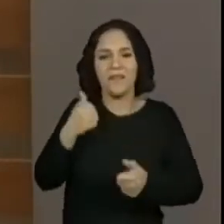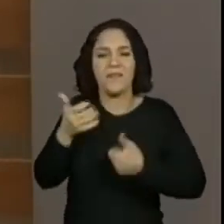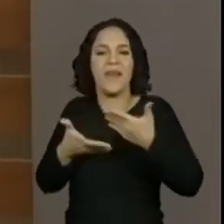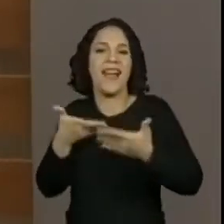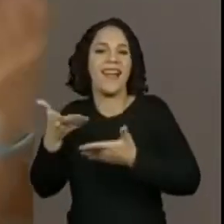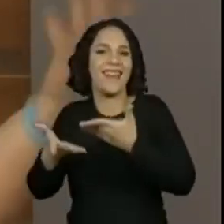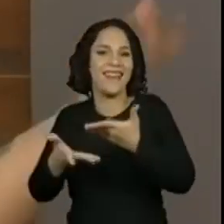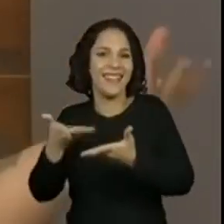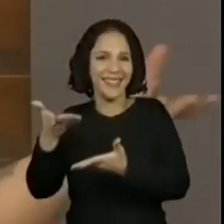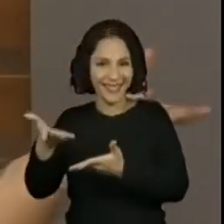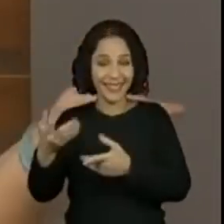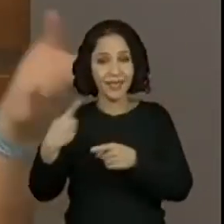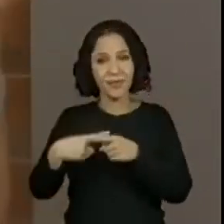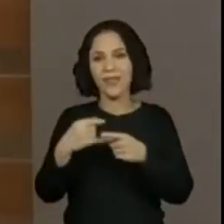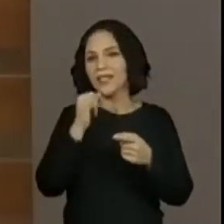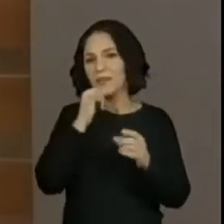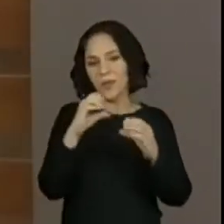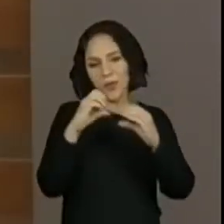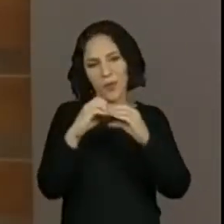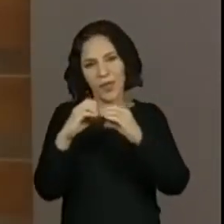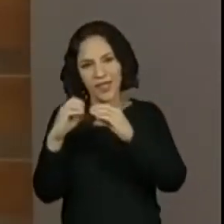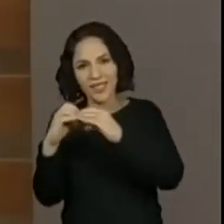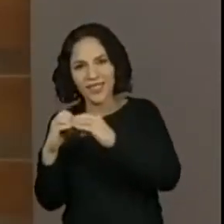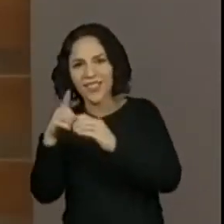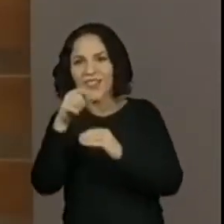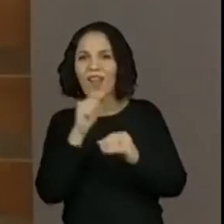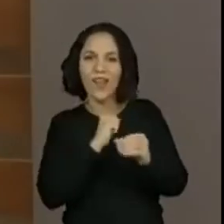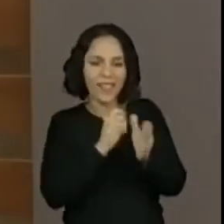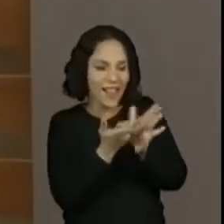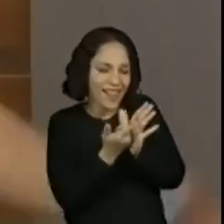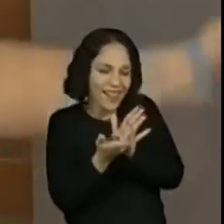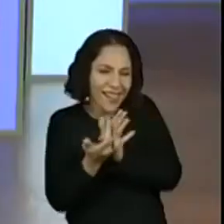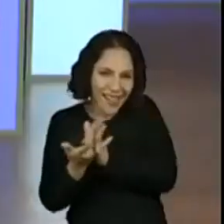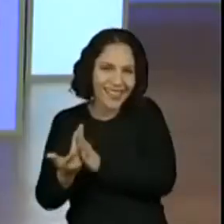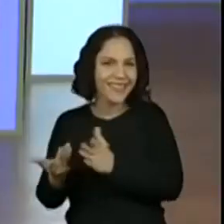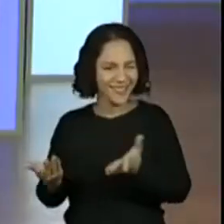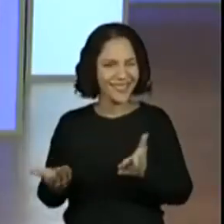para você. Com aqueles coraçõezinhos, com aqueles detalhes que eles amam fazer. Sim.